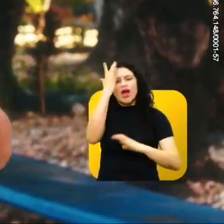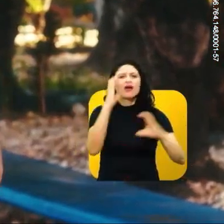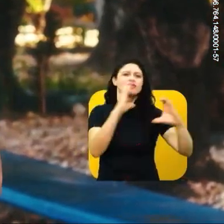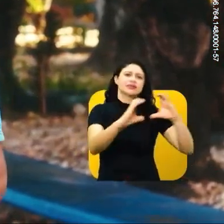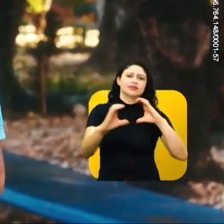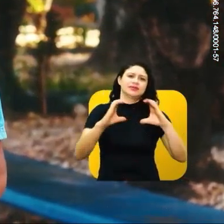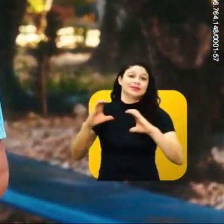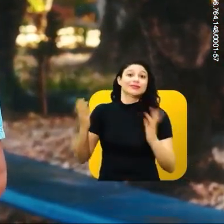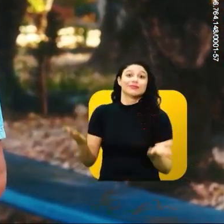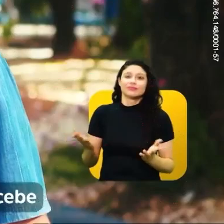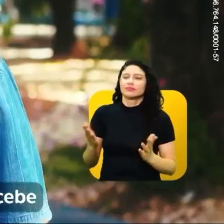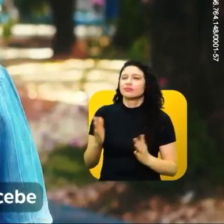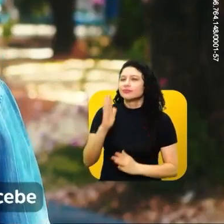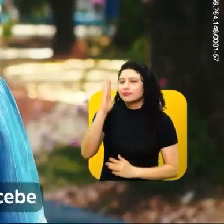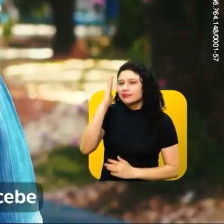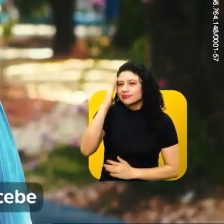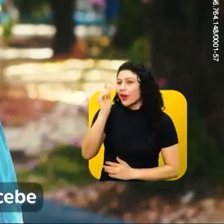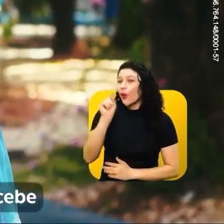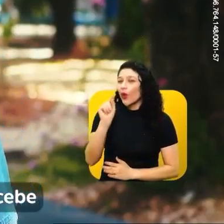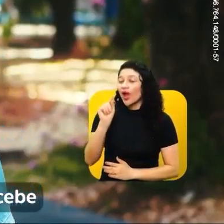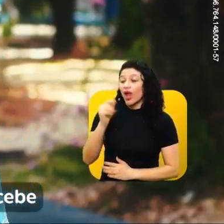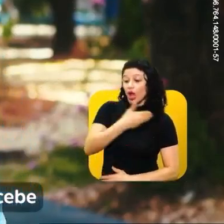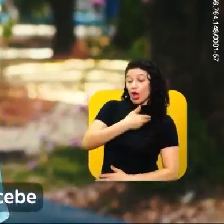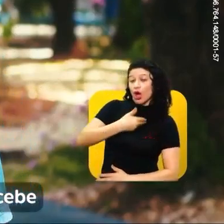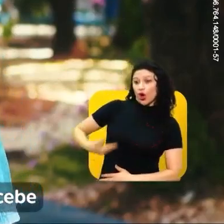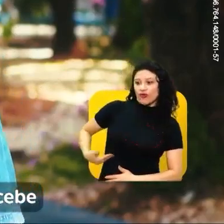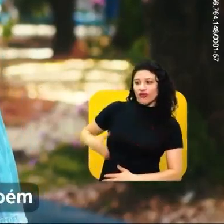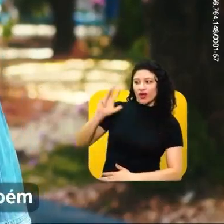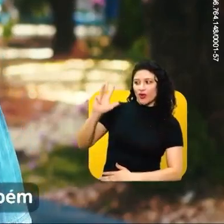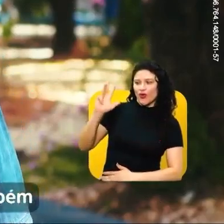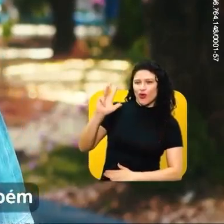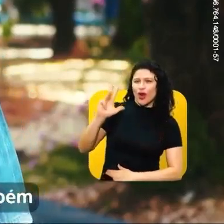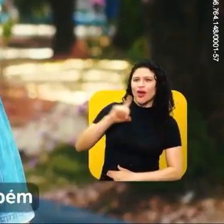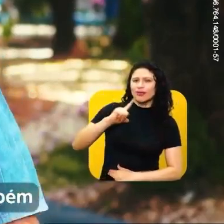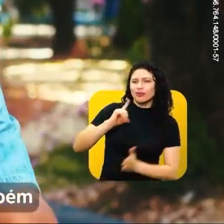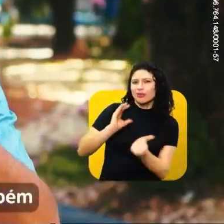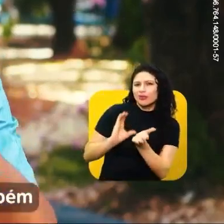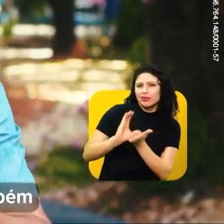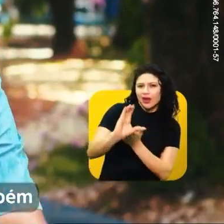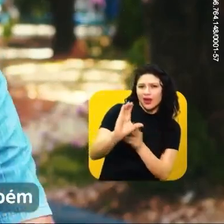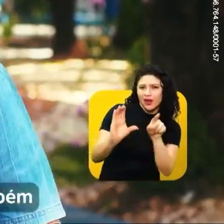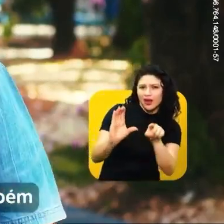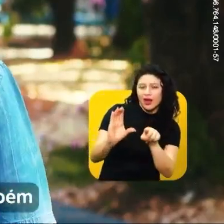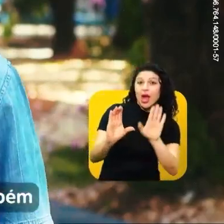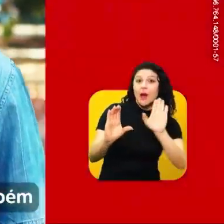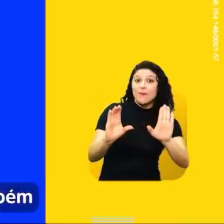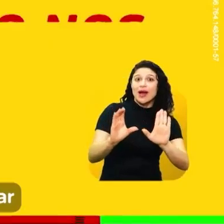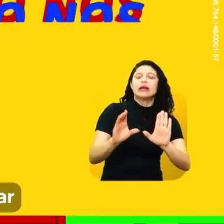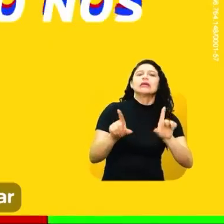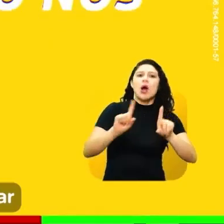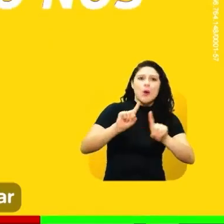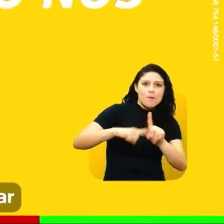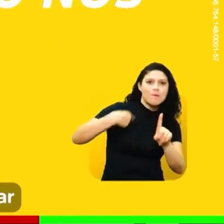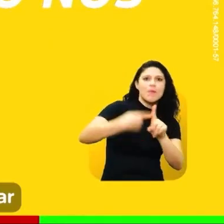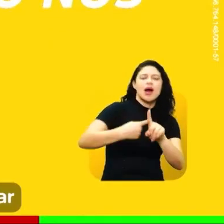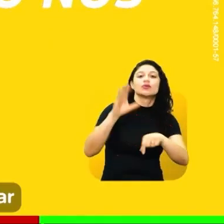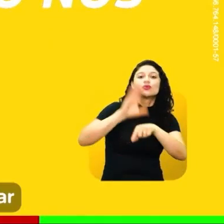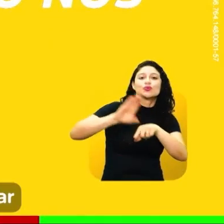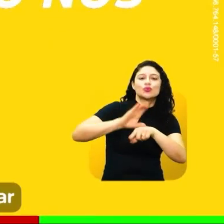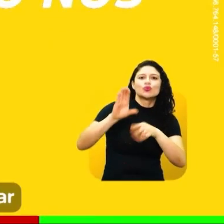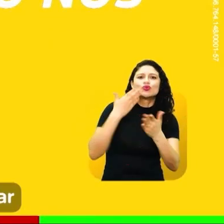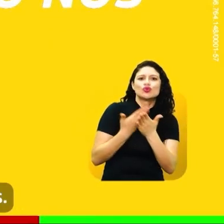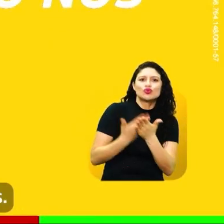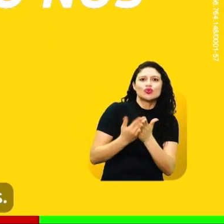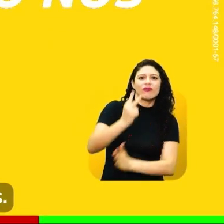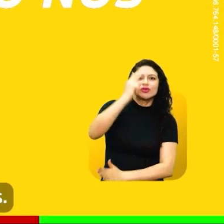também a tua comunicação. E além do pé de meia que você já recebe do governo Lula, nós vamos ter também cursos preparatórios